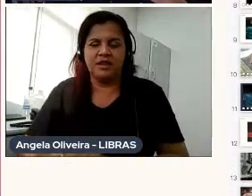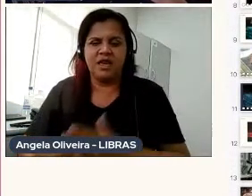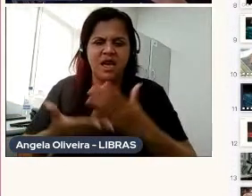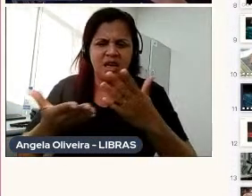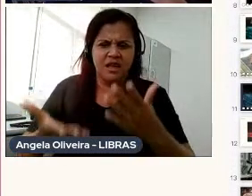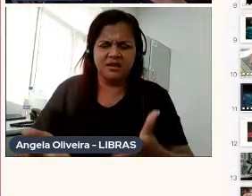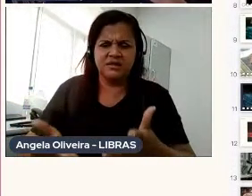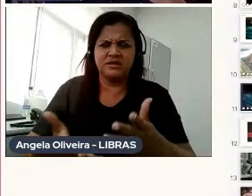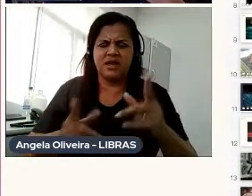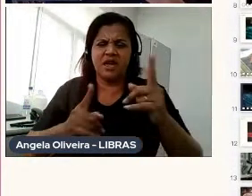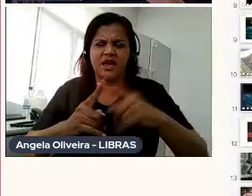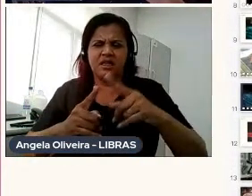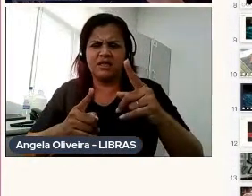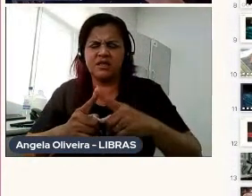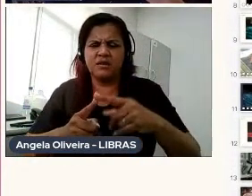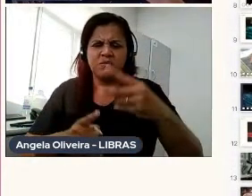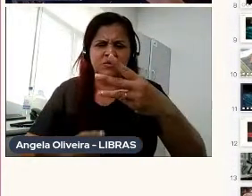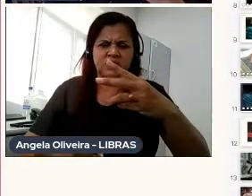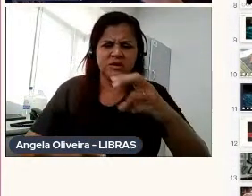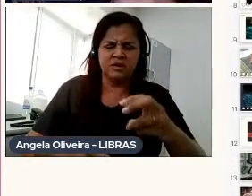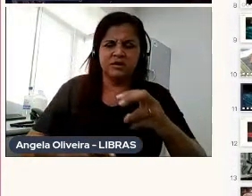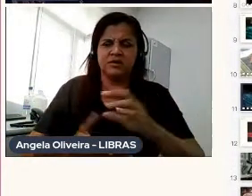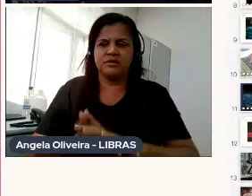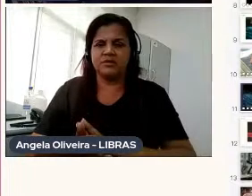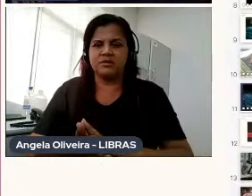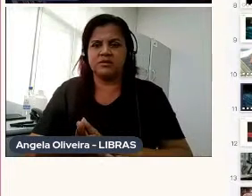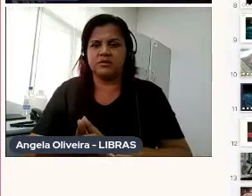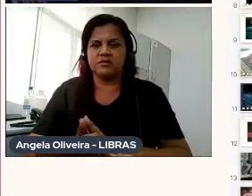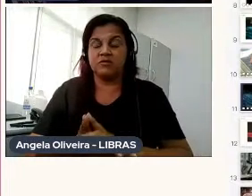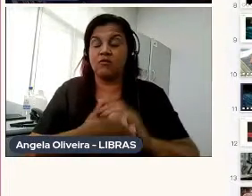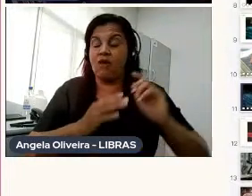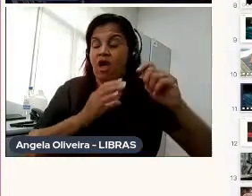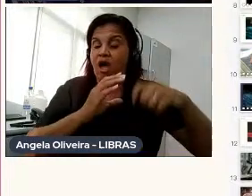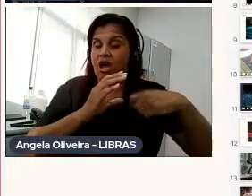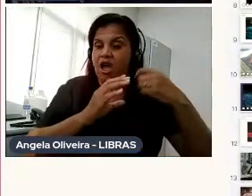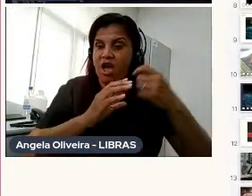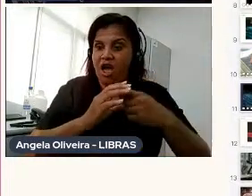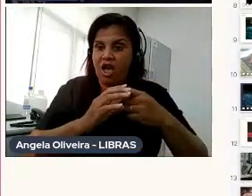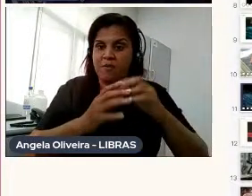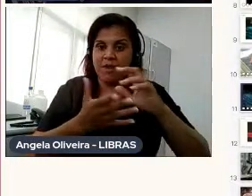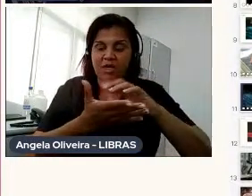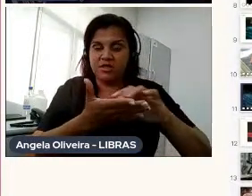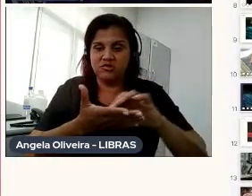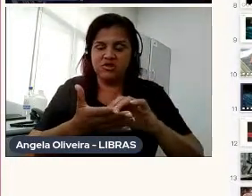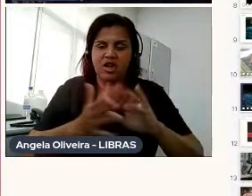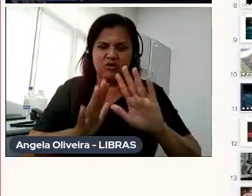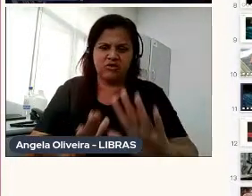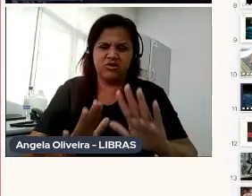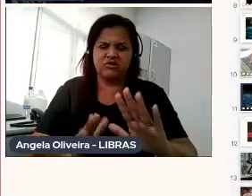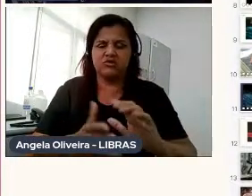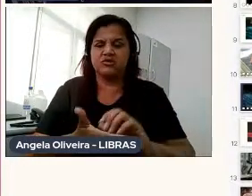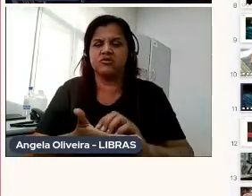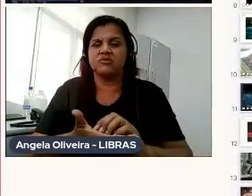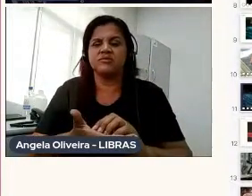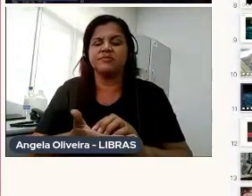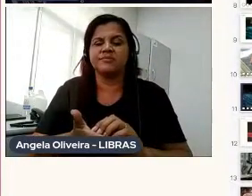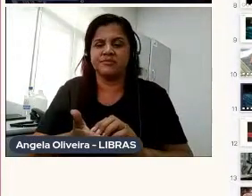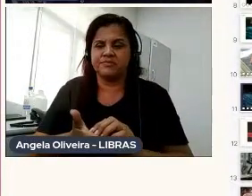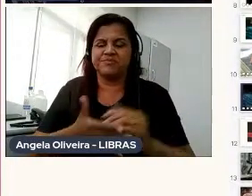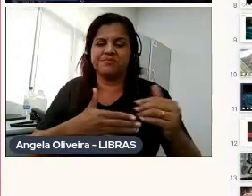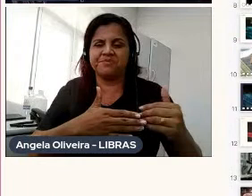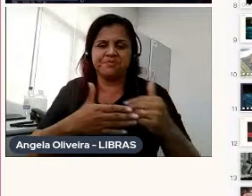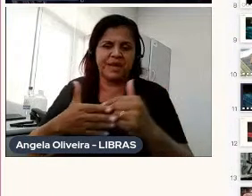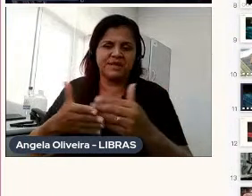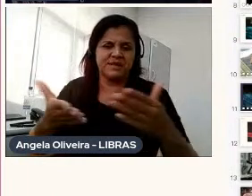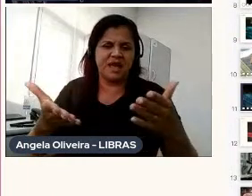35, a câmera digital, ah, deixa eu só, pra não avançar, eu vou, vou passar aqui, o,